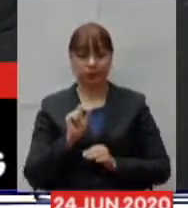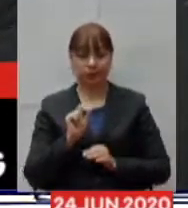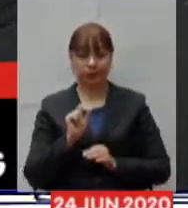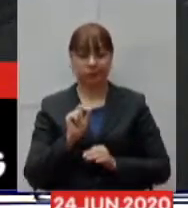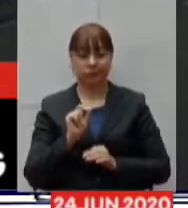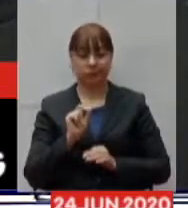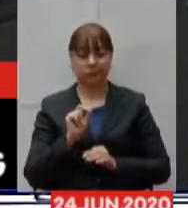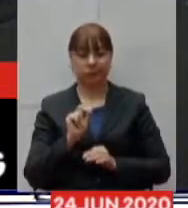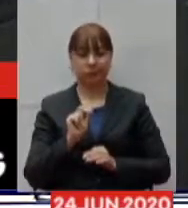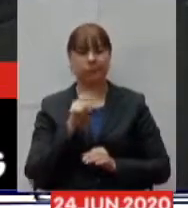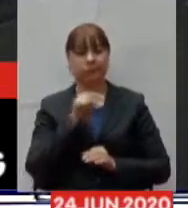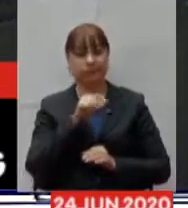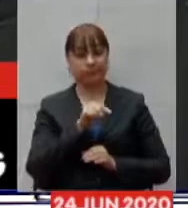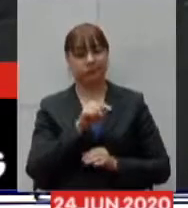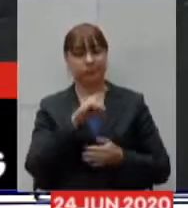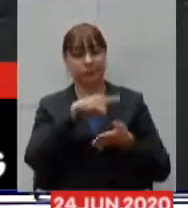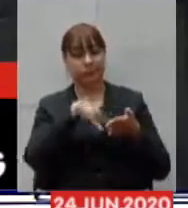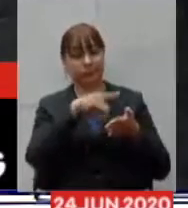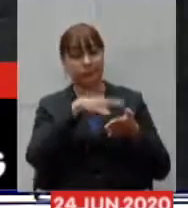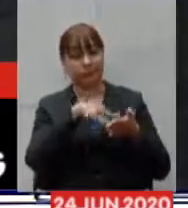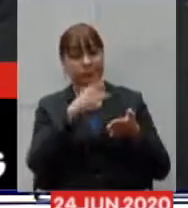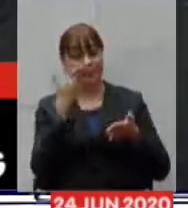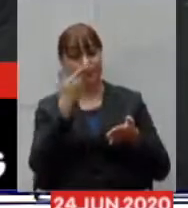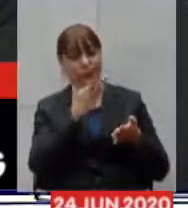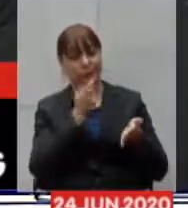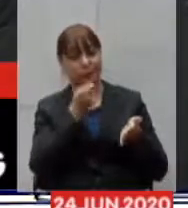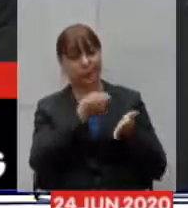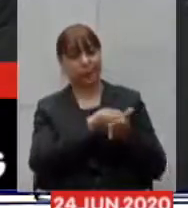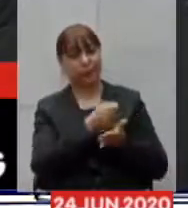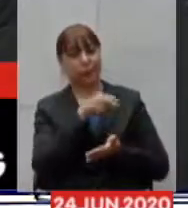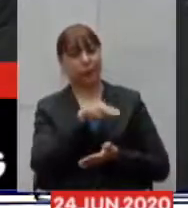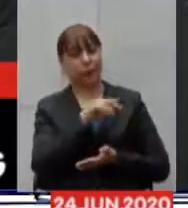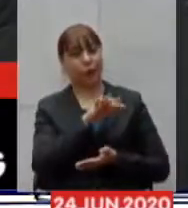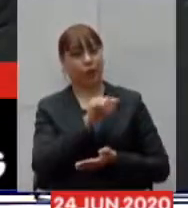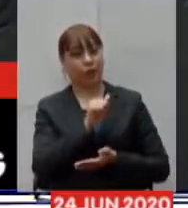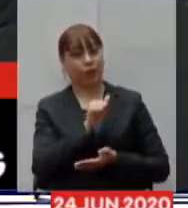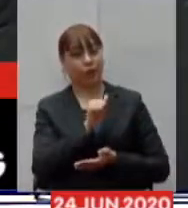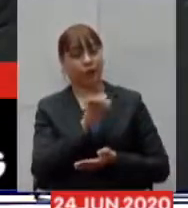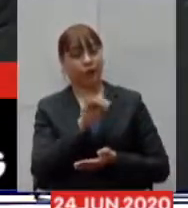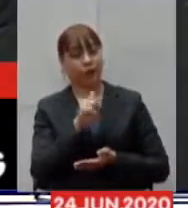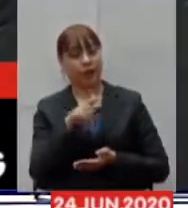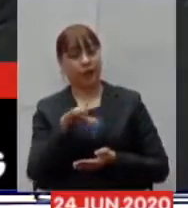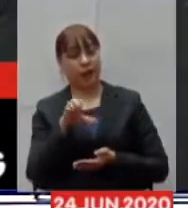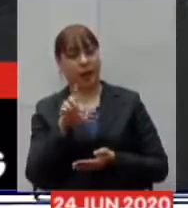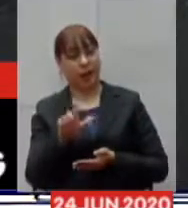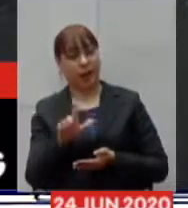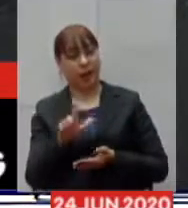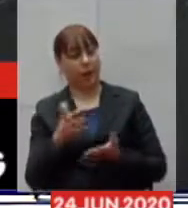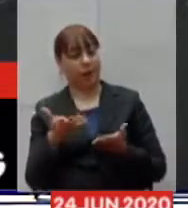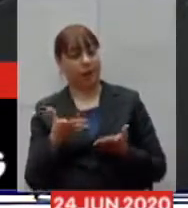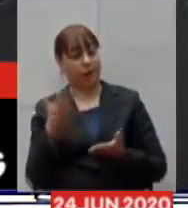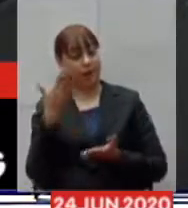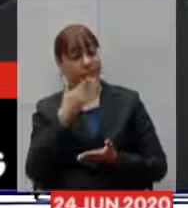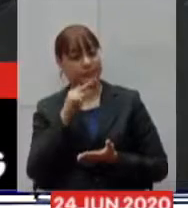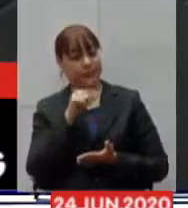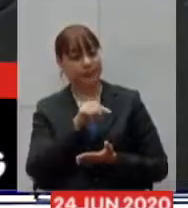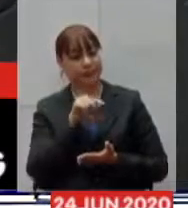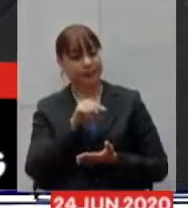avaliadas então é é algo realmente